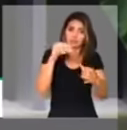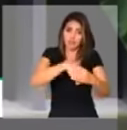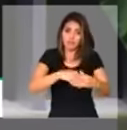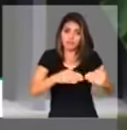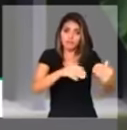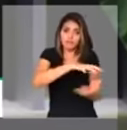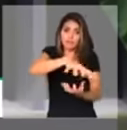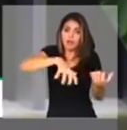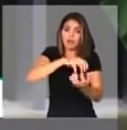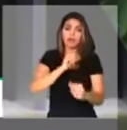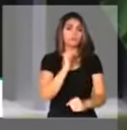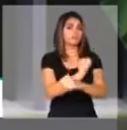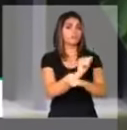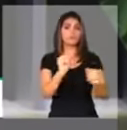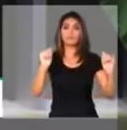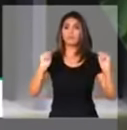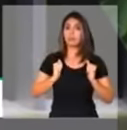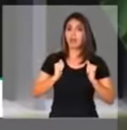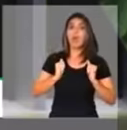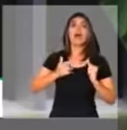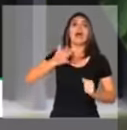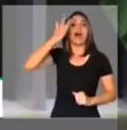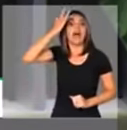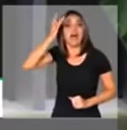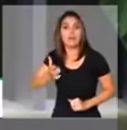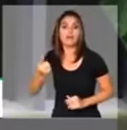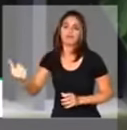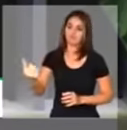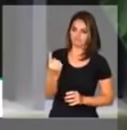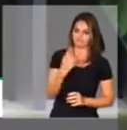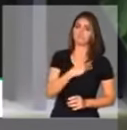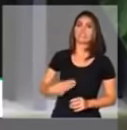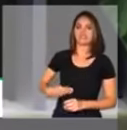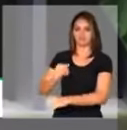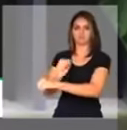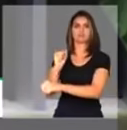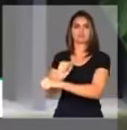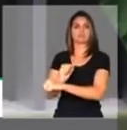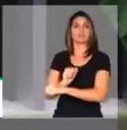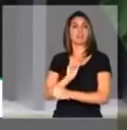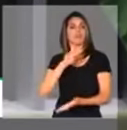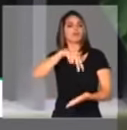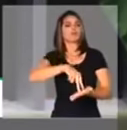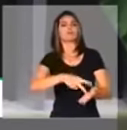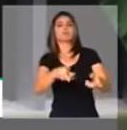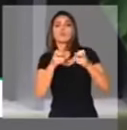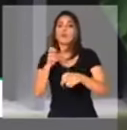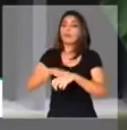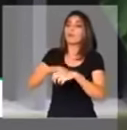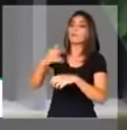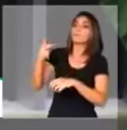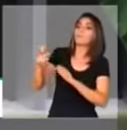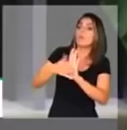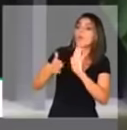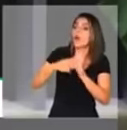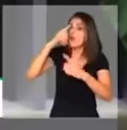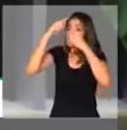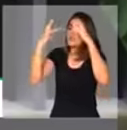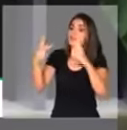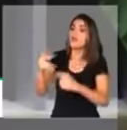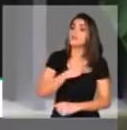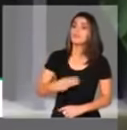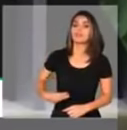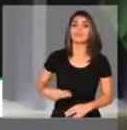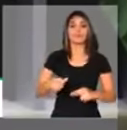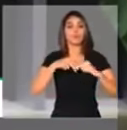Esperamos a presença do ministro amanhã, e eu estarei lá cobrando suas propostas e suas ideias, porque esse é o papel do Parlamento e